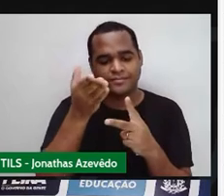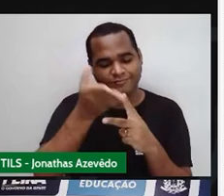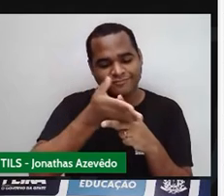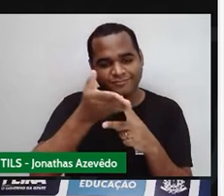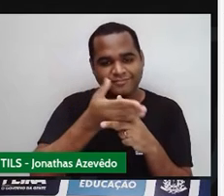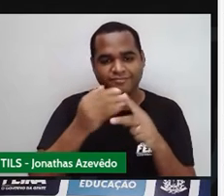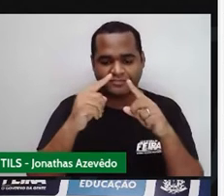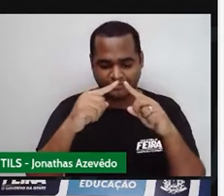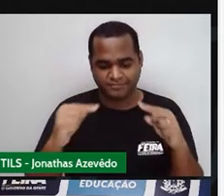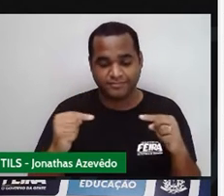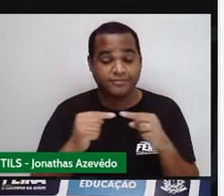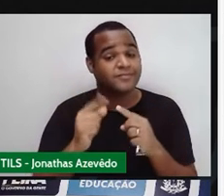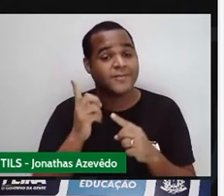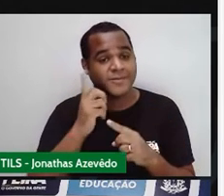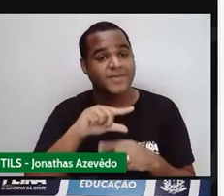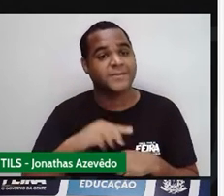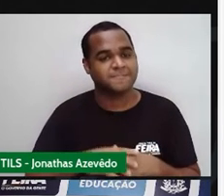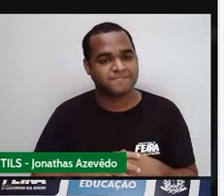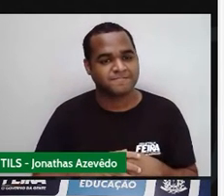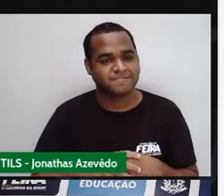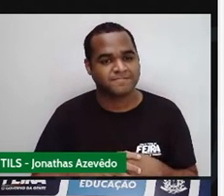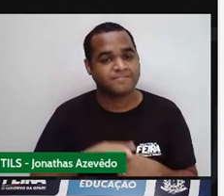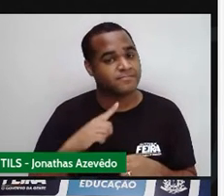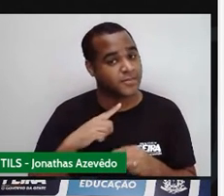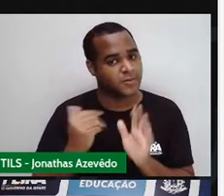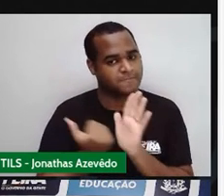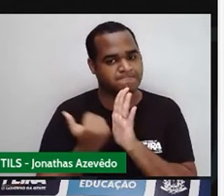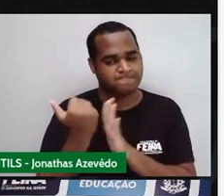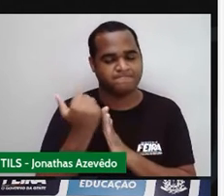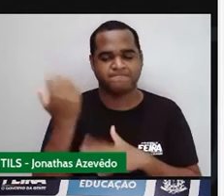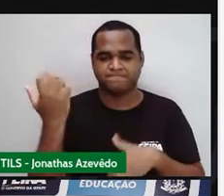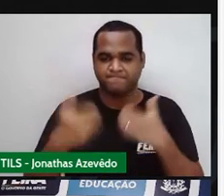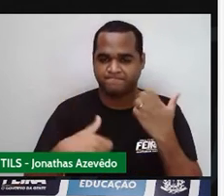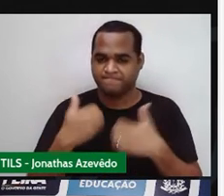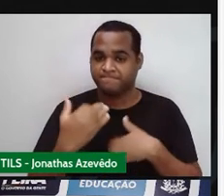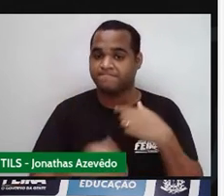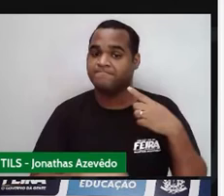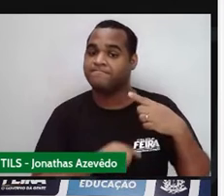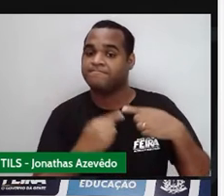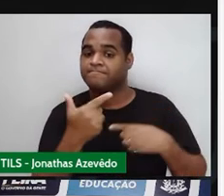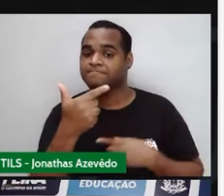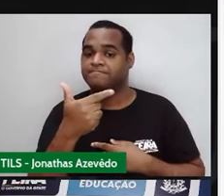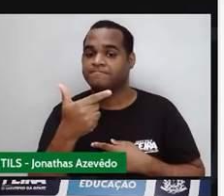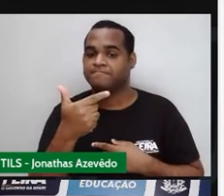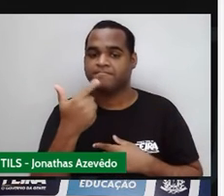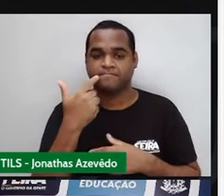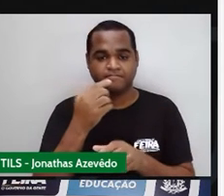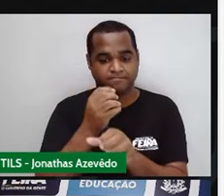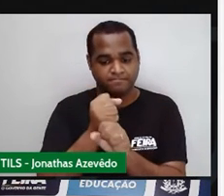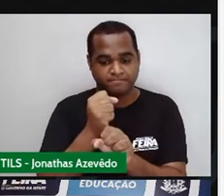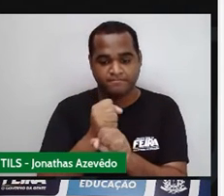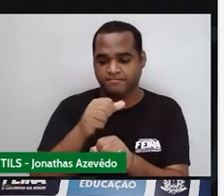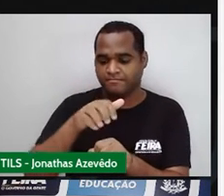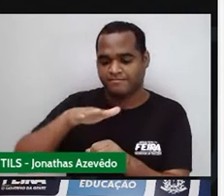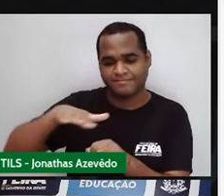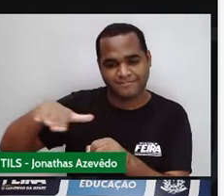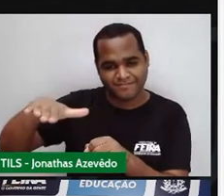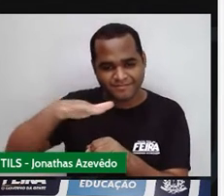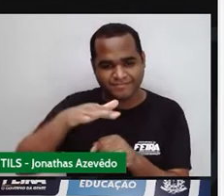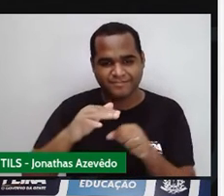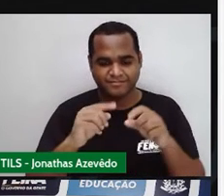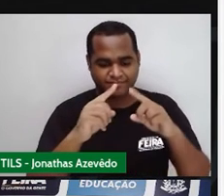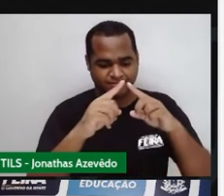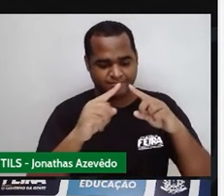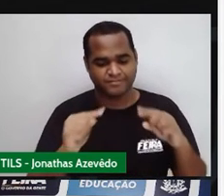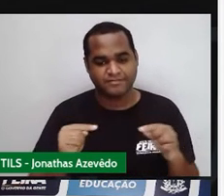triângulos. É isso aí. Agora vem, tem mais coisa aqui. Segundo passo, calcule as áreas dos triângulos